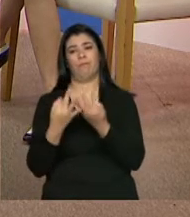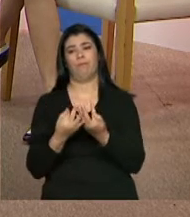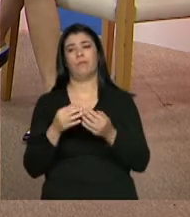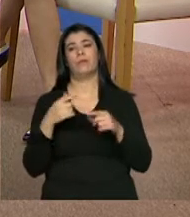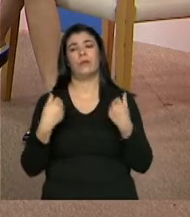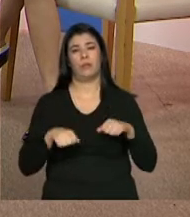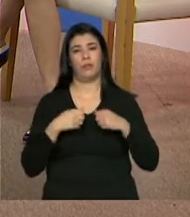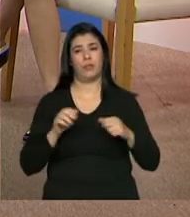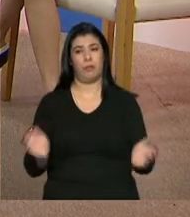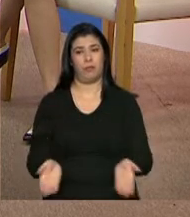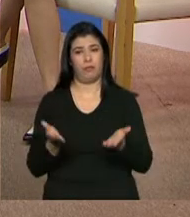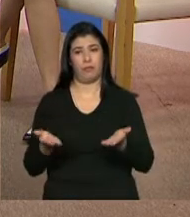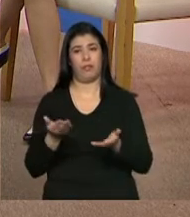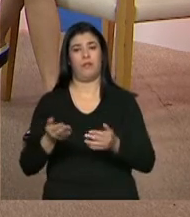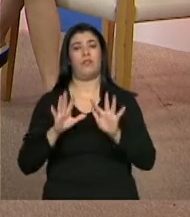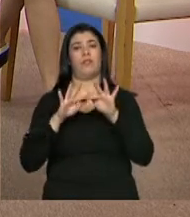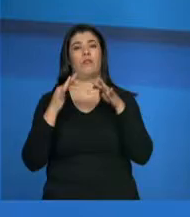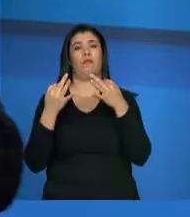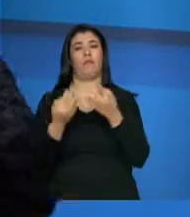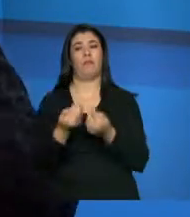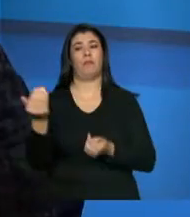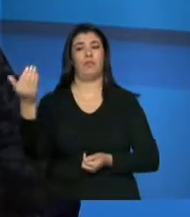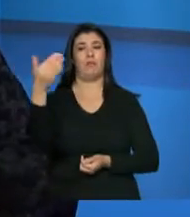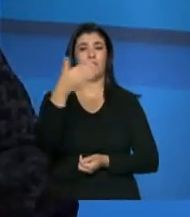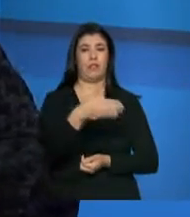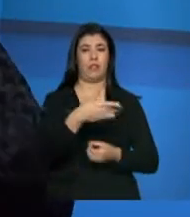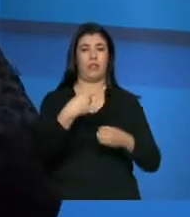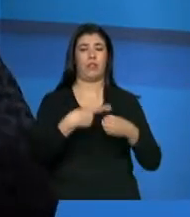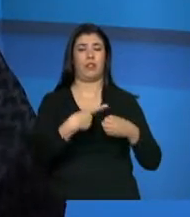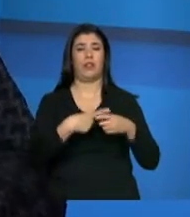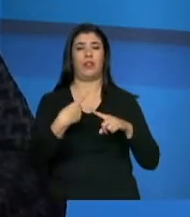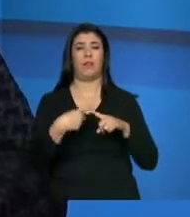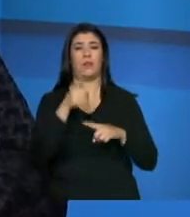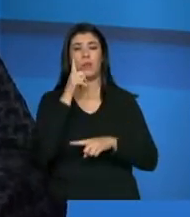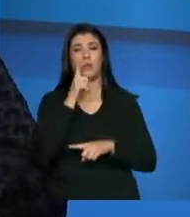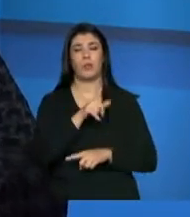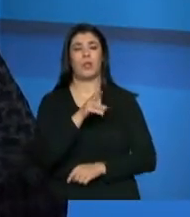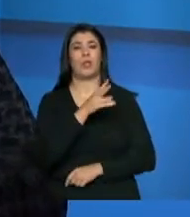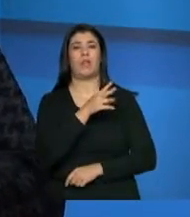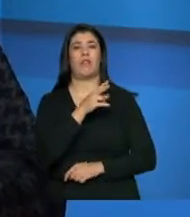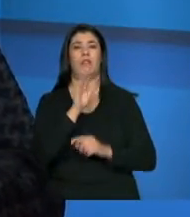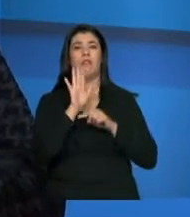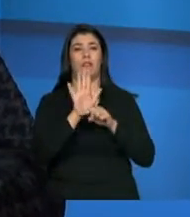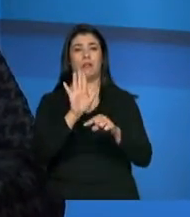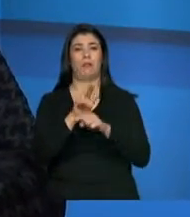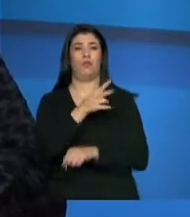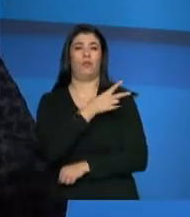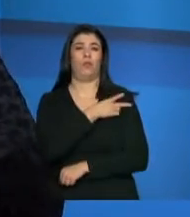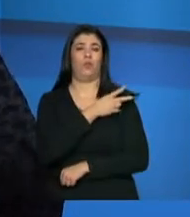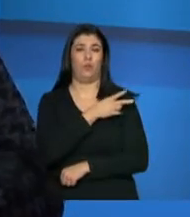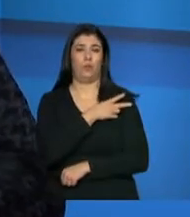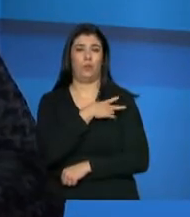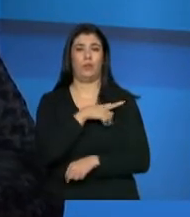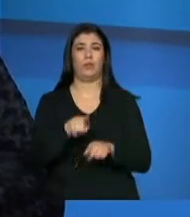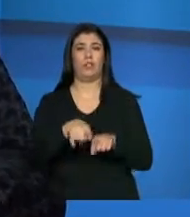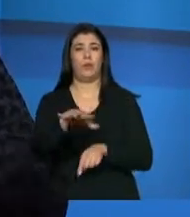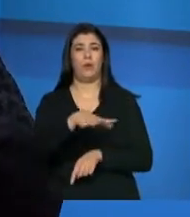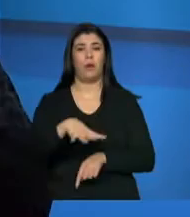incentivador, né, então essa família vem por causa muitas vezes da assistência técnica, que são realidades geralmente no meio rural e